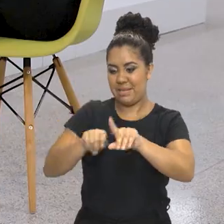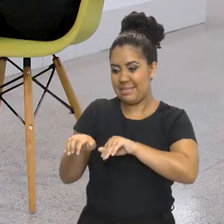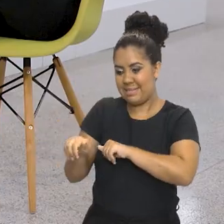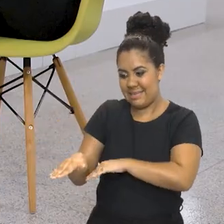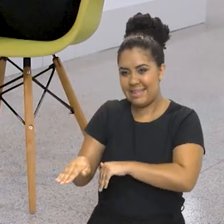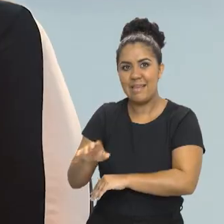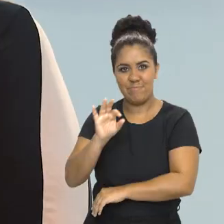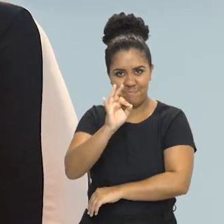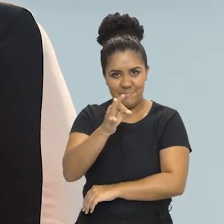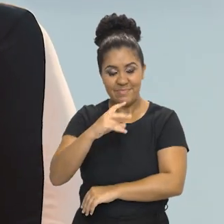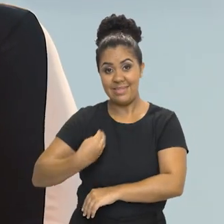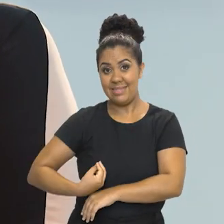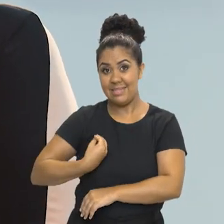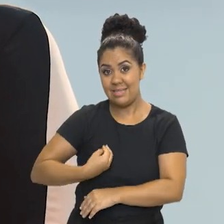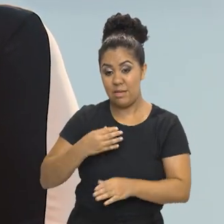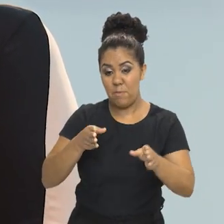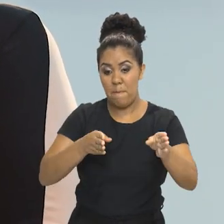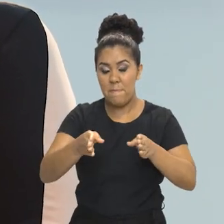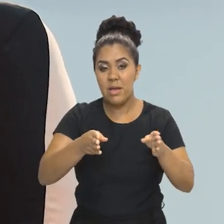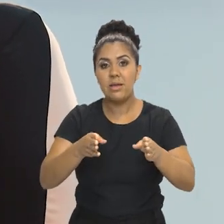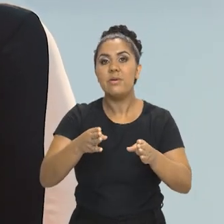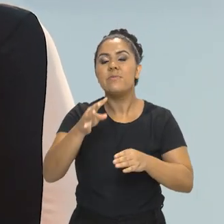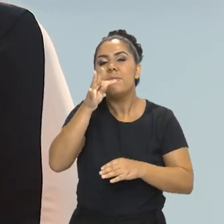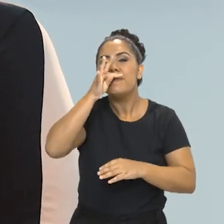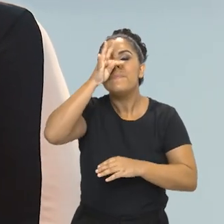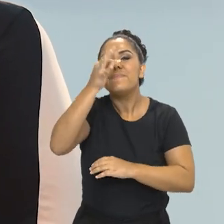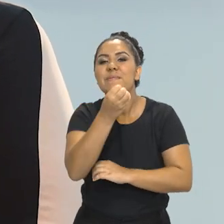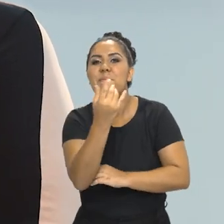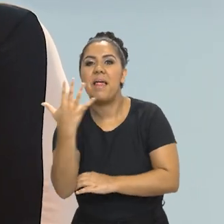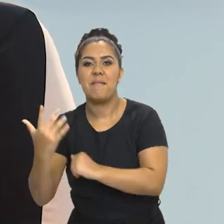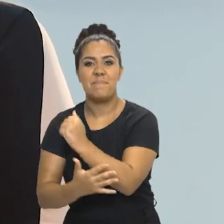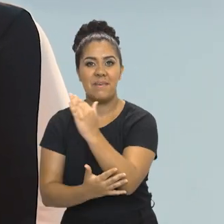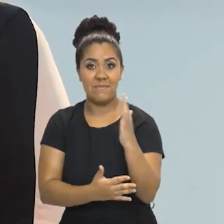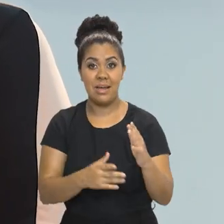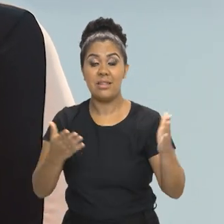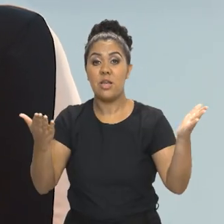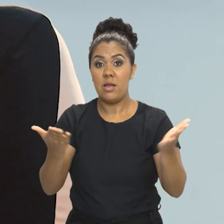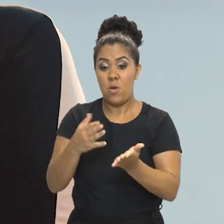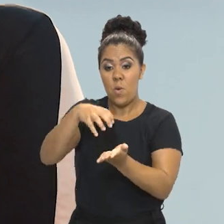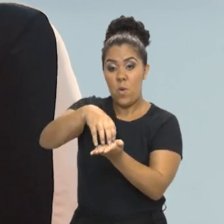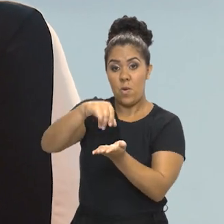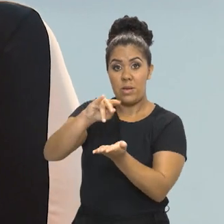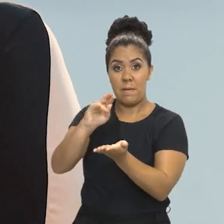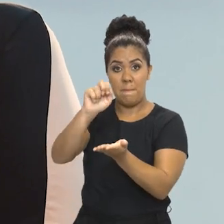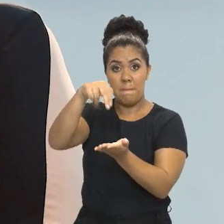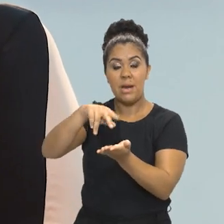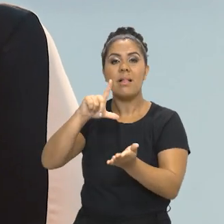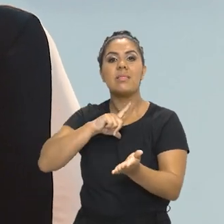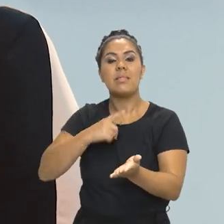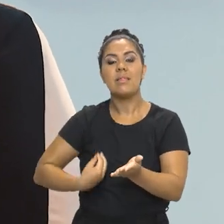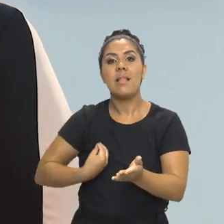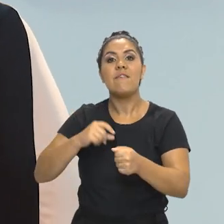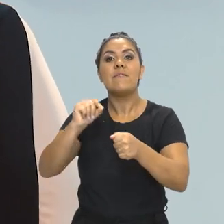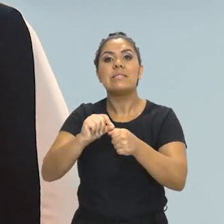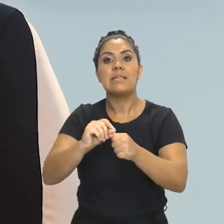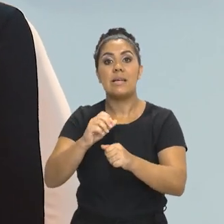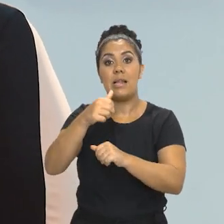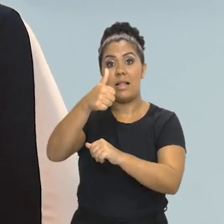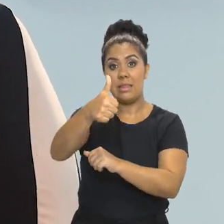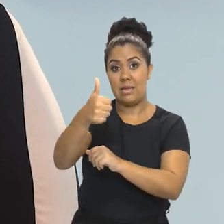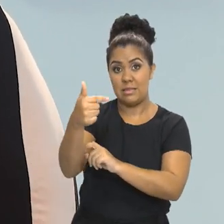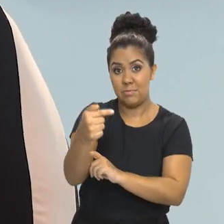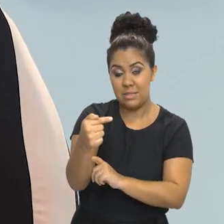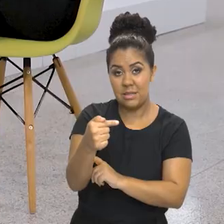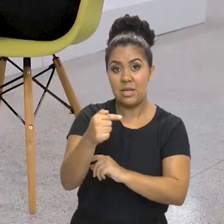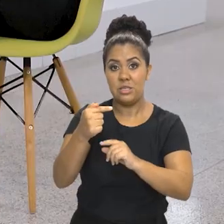primavera e o Ibram também está lançando uma coisa muito interessante, que é a 17ª Primavera dos Museus. Eu gostaria que você explicasse um